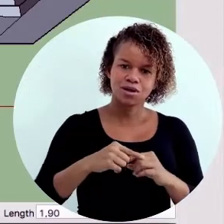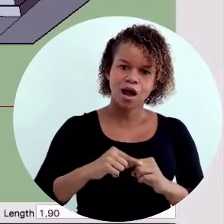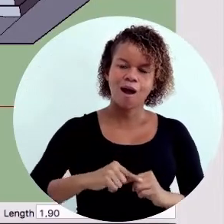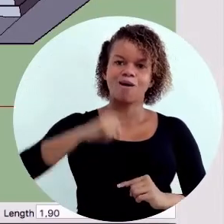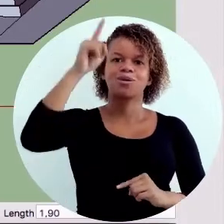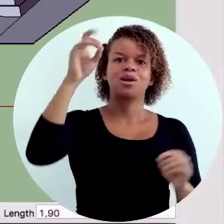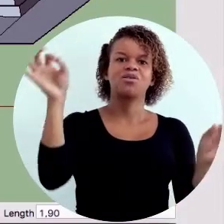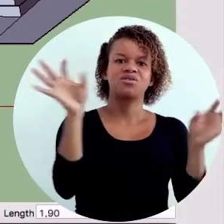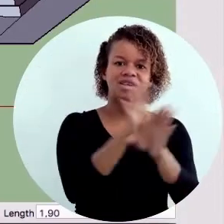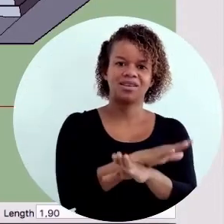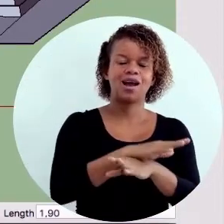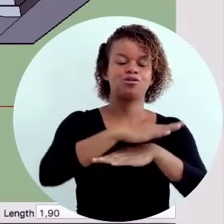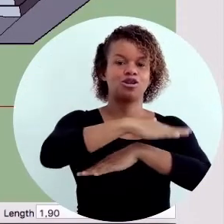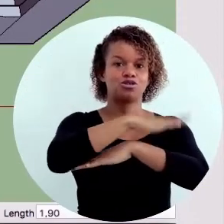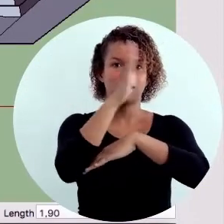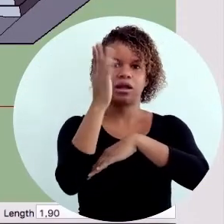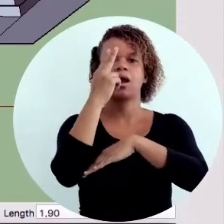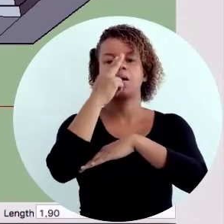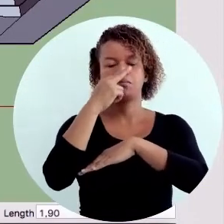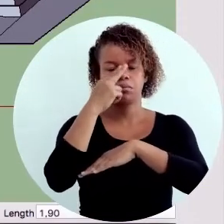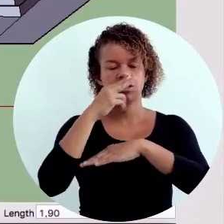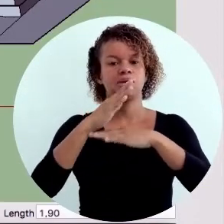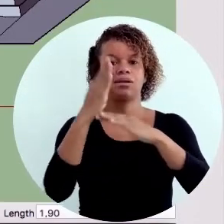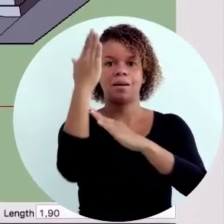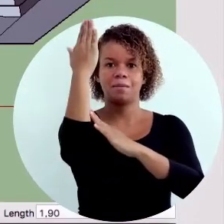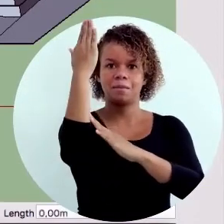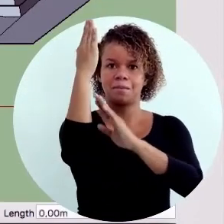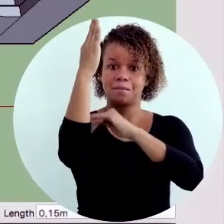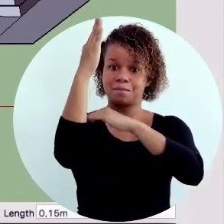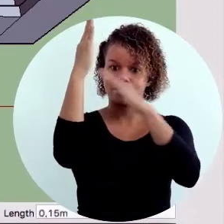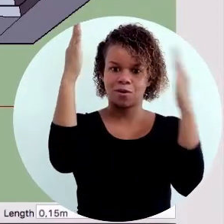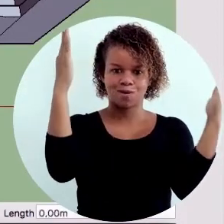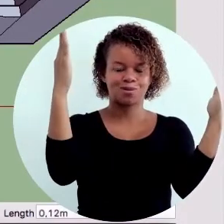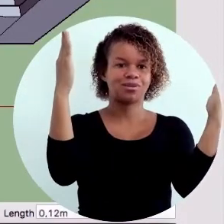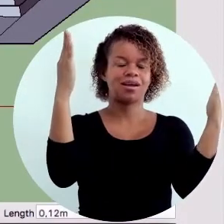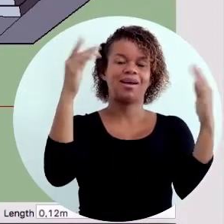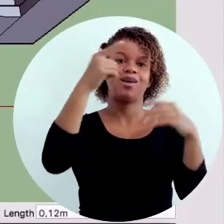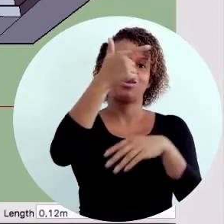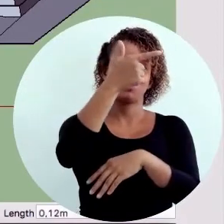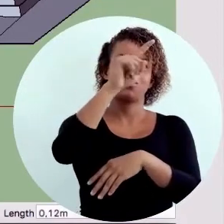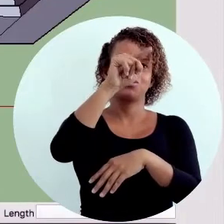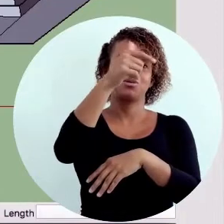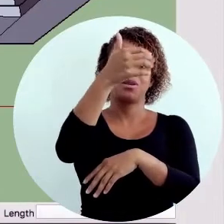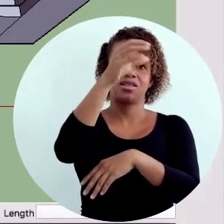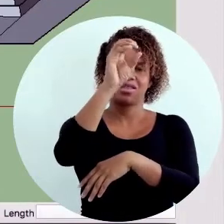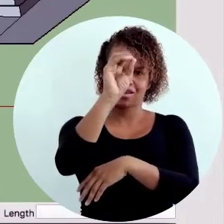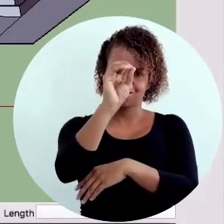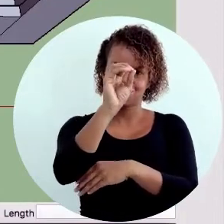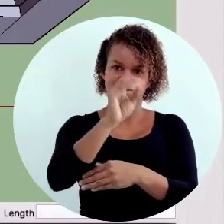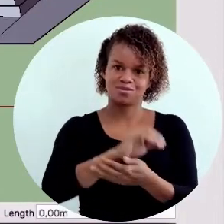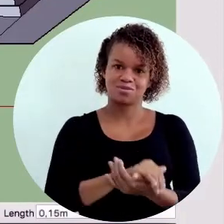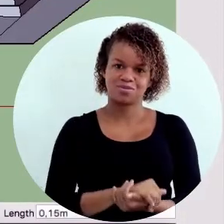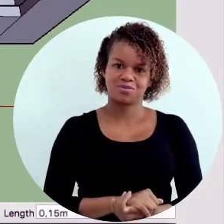E depois a altura final da janela, que é a mesma altura da porta, em 2,10.